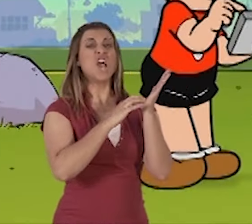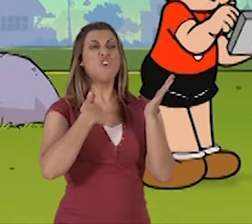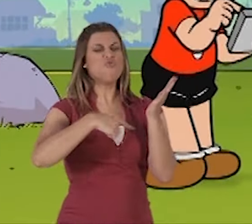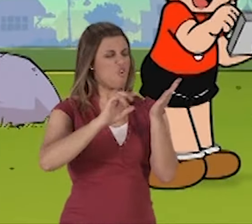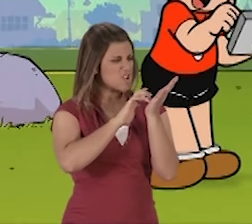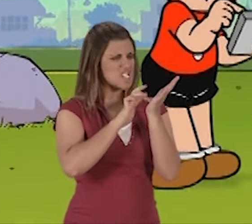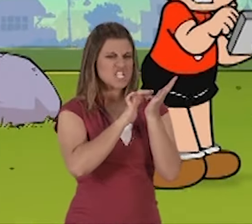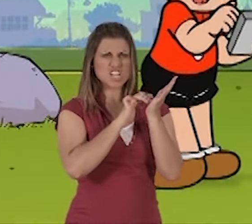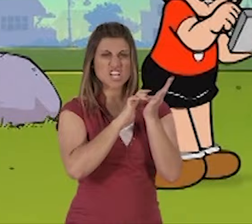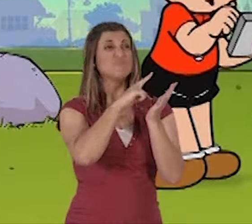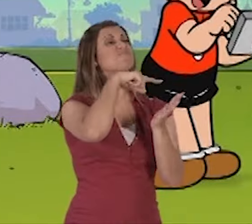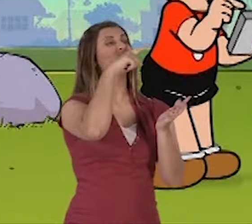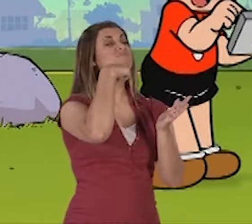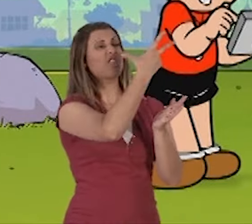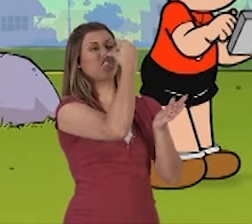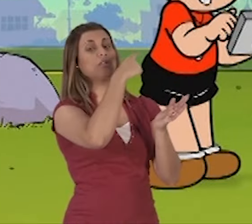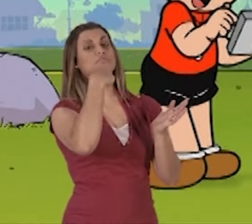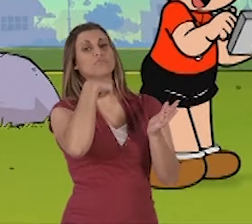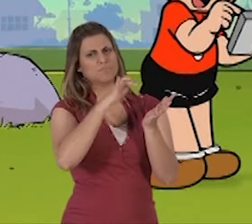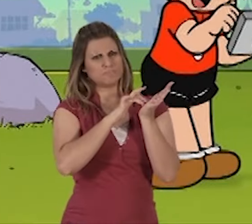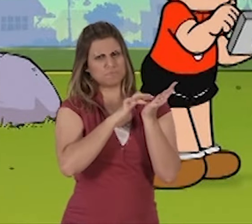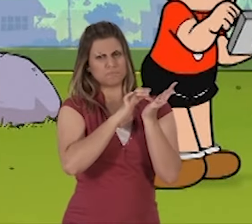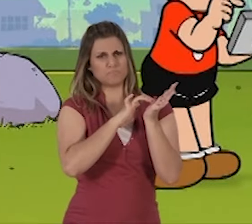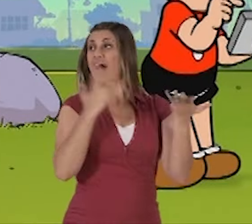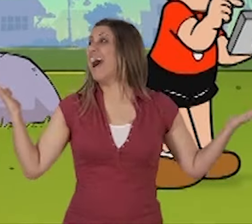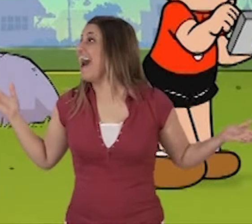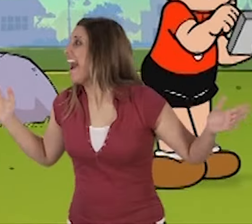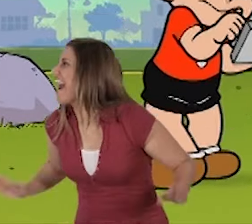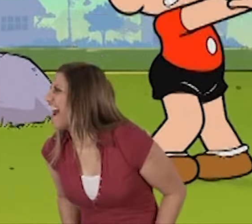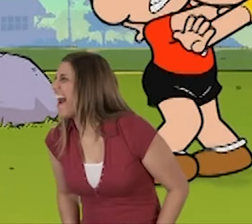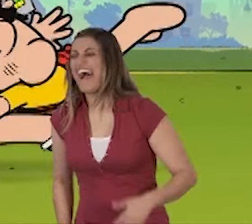Legal! Dessa vez ele não vai conseguir me enganar!